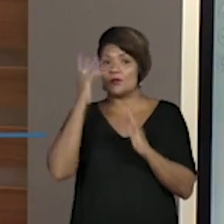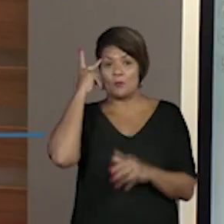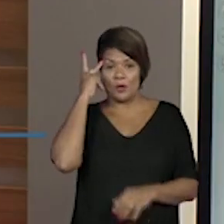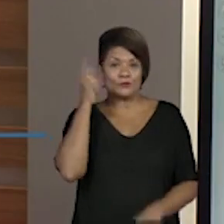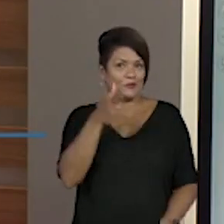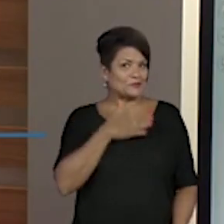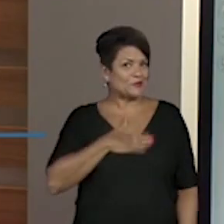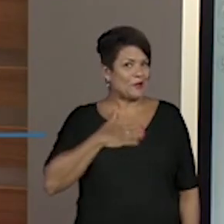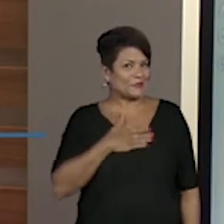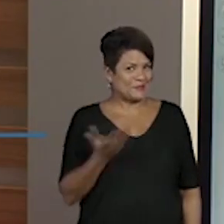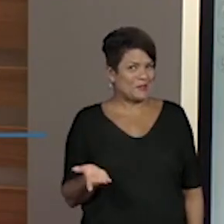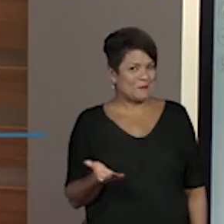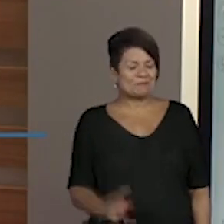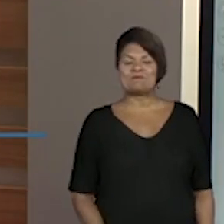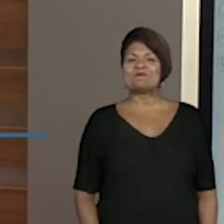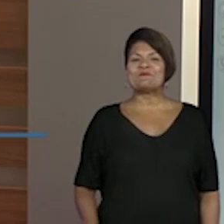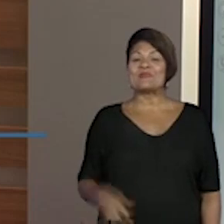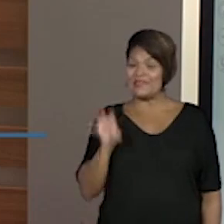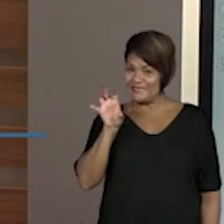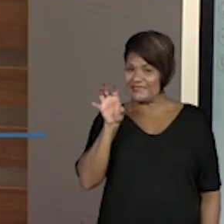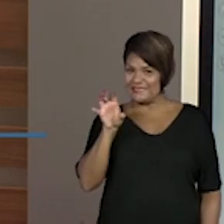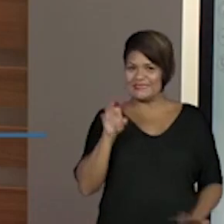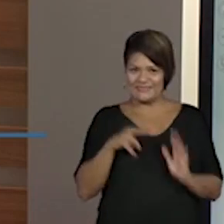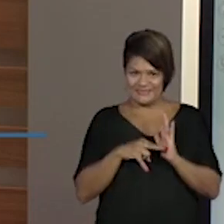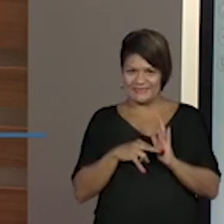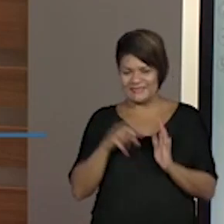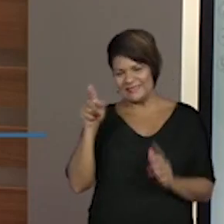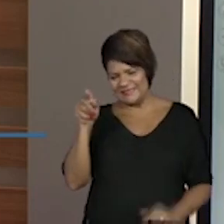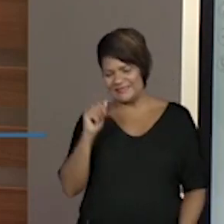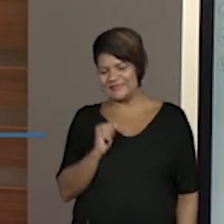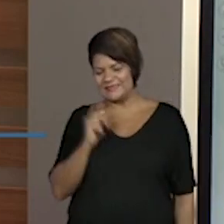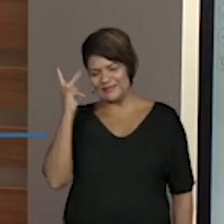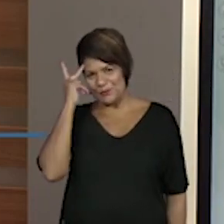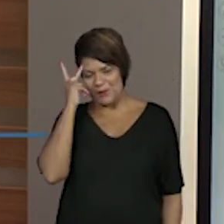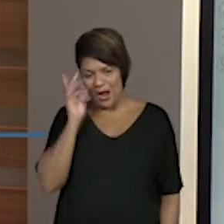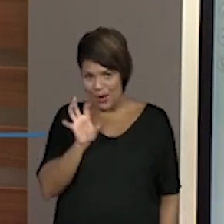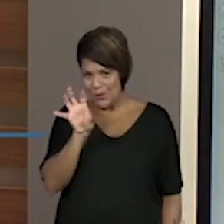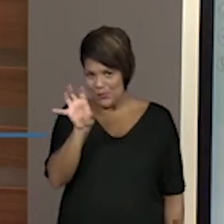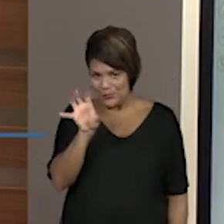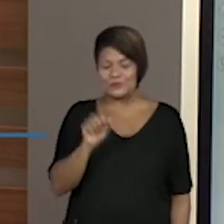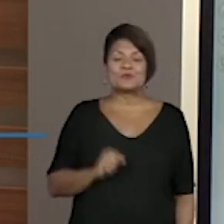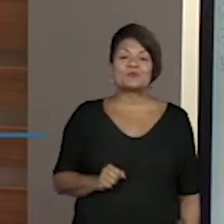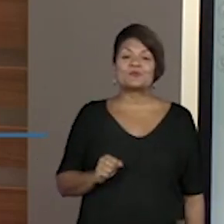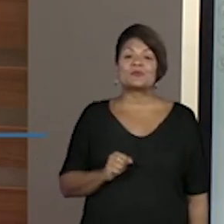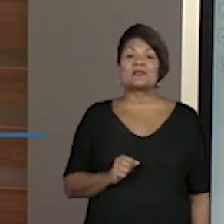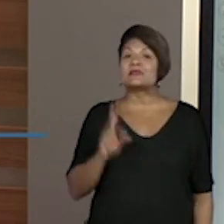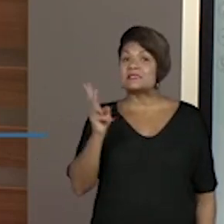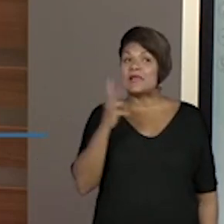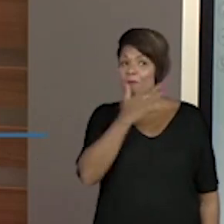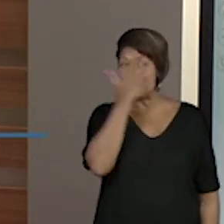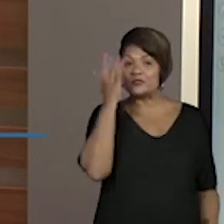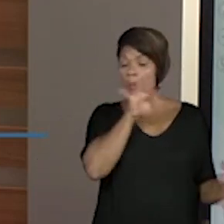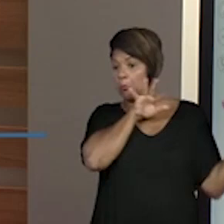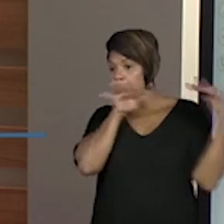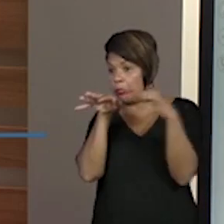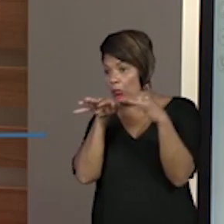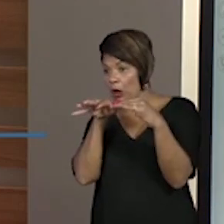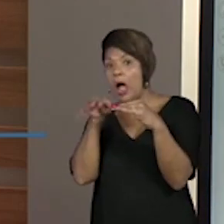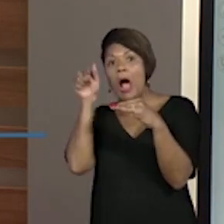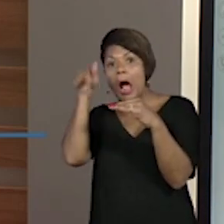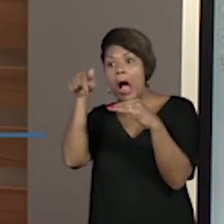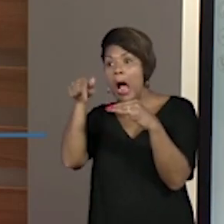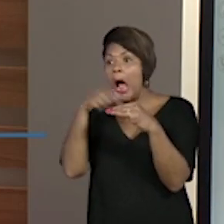São Paulo é uma cidade de oportunidade, sempre foram vistas como uma cidade de oportunidade e muitas pessoas da região do Norte, do